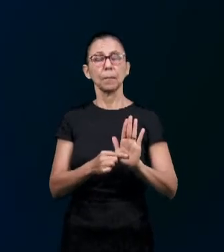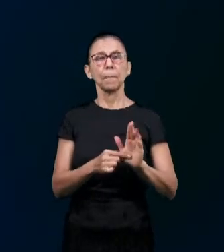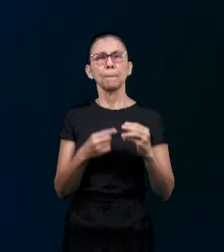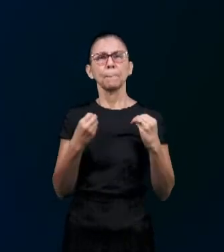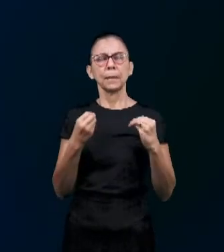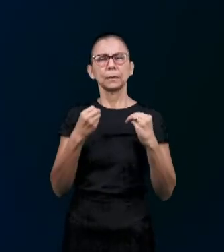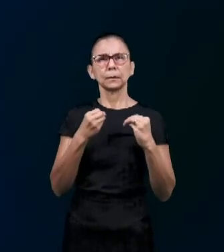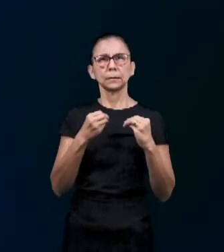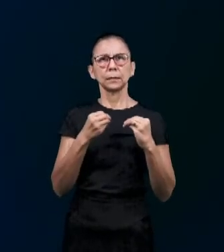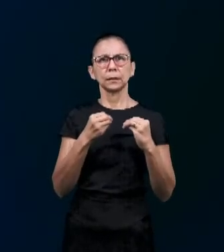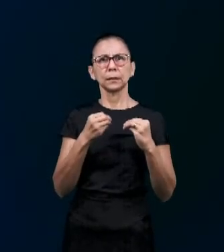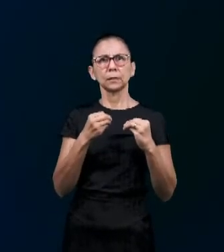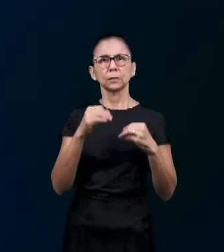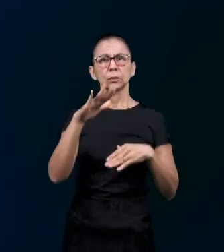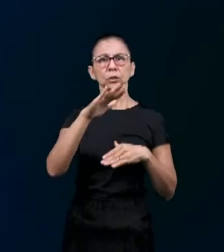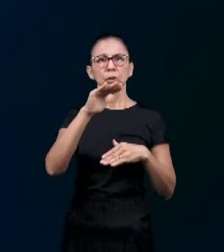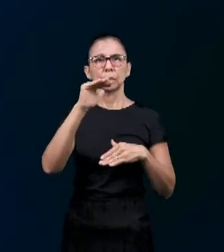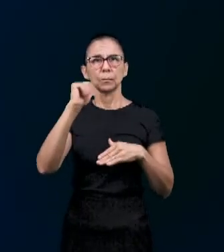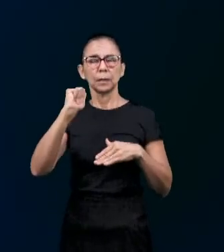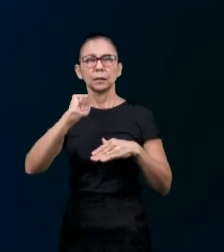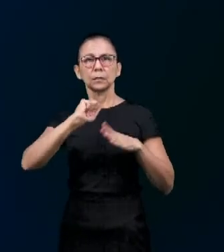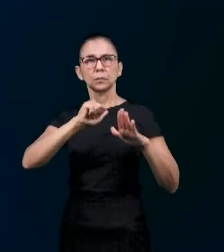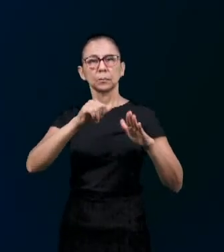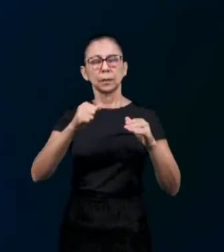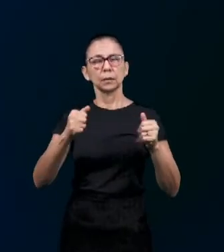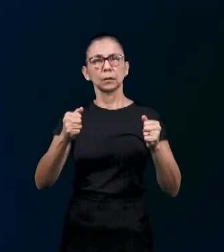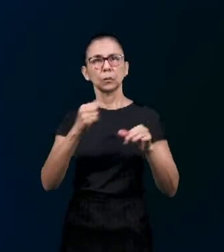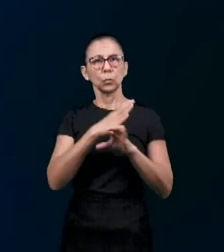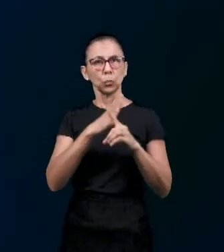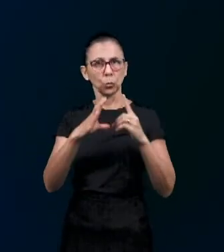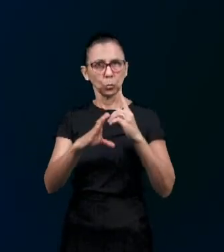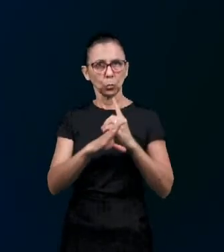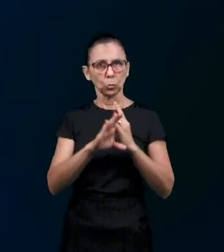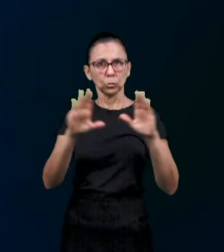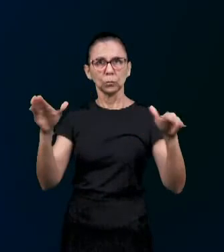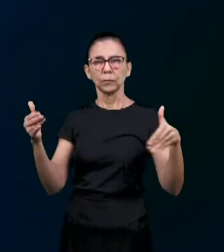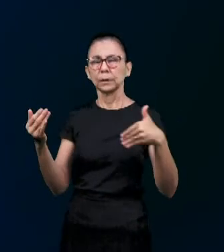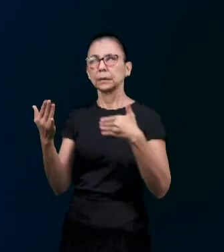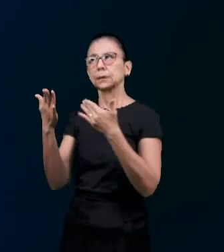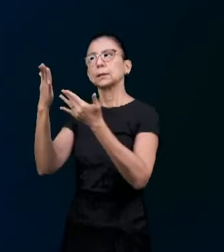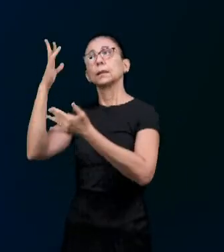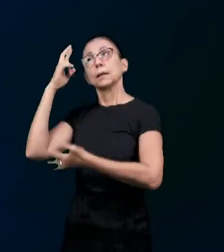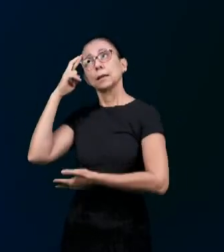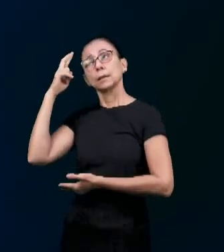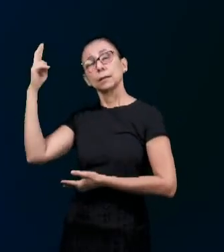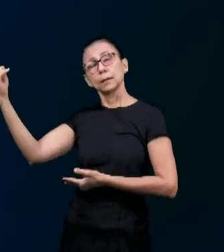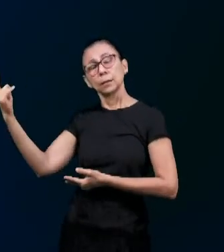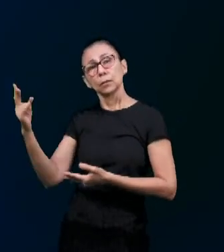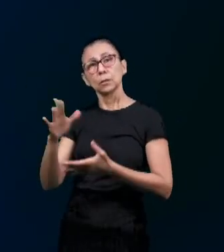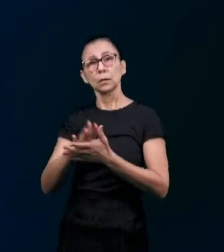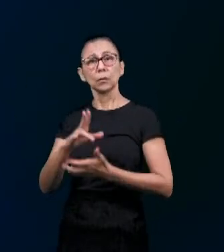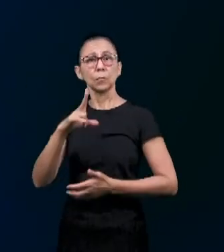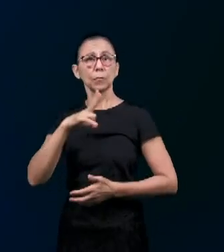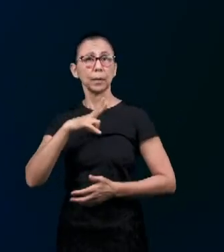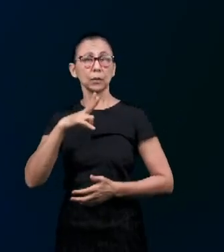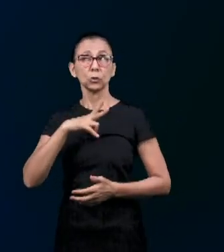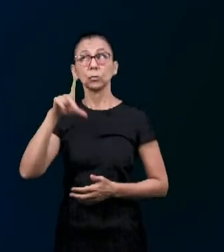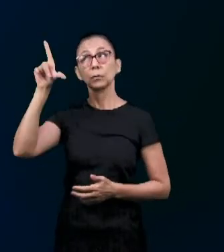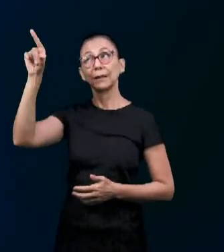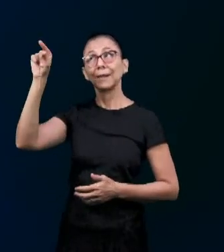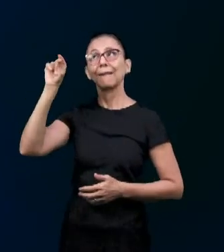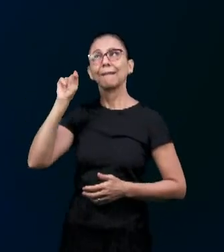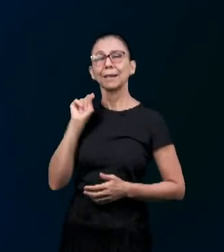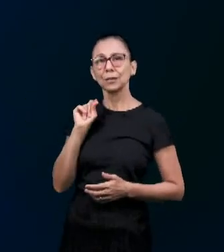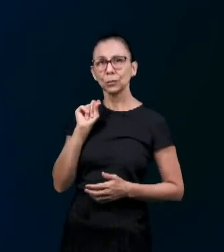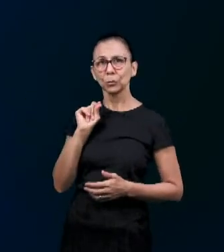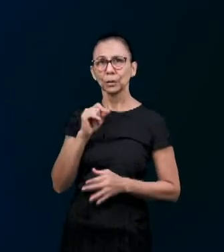sacrifícios Espirituais Agradáveis a Deus E aí a partir desse momento É escolha do homem Né? Oferecer sacrifício